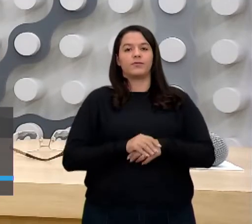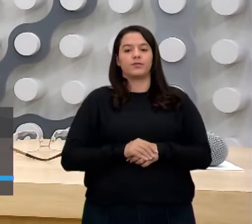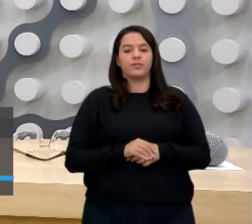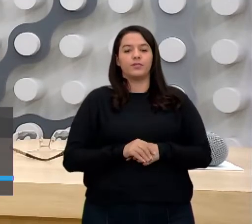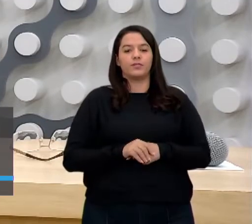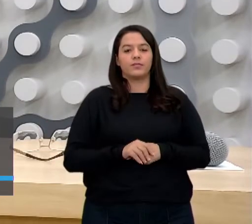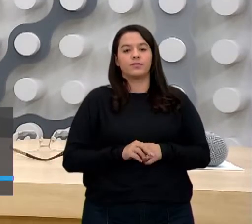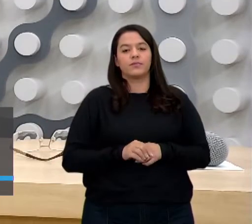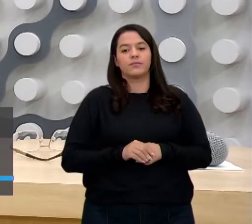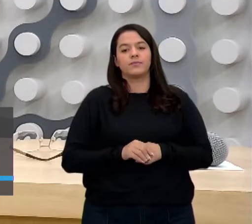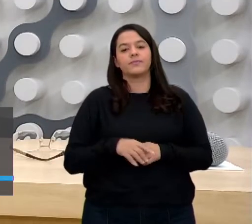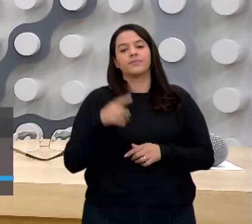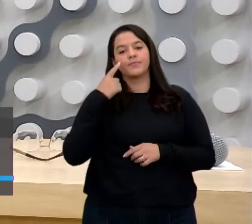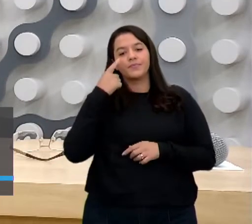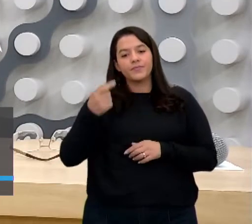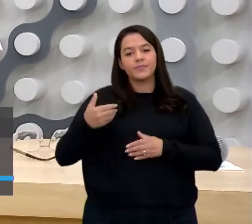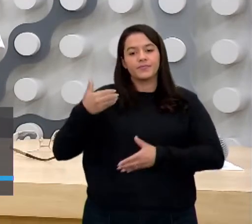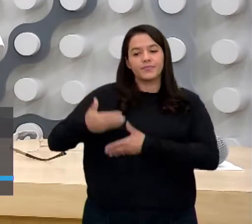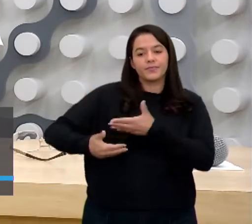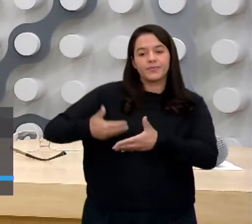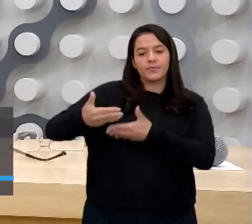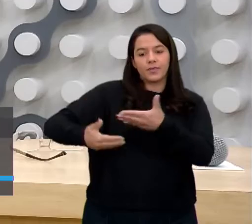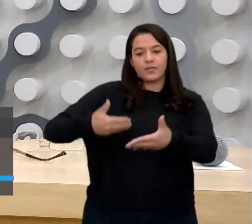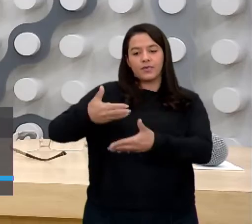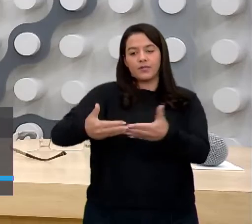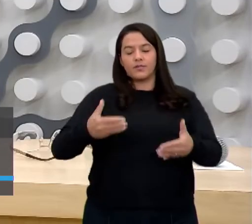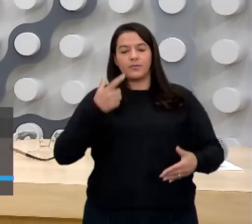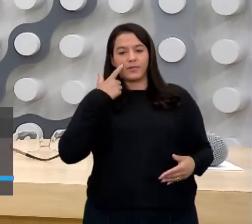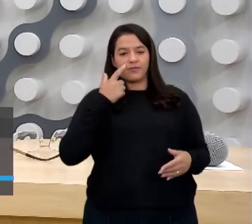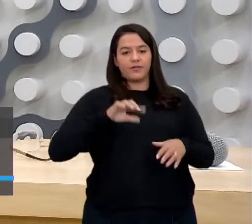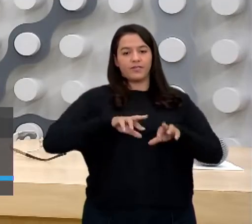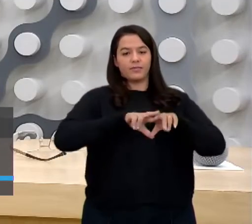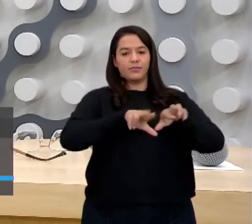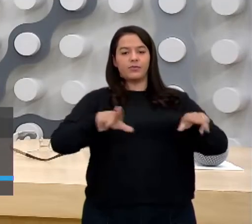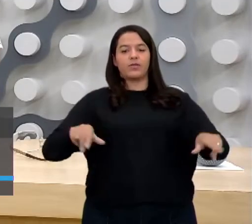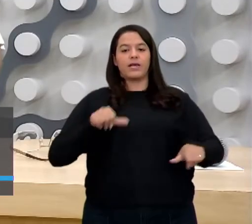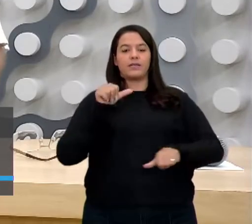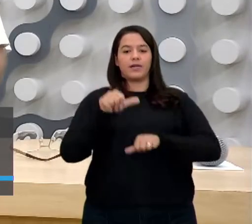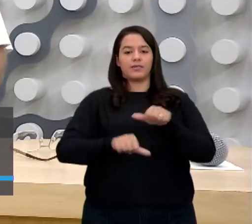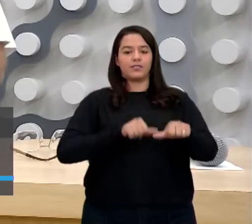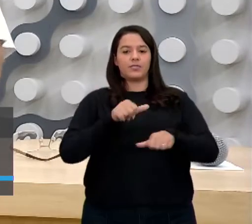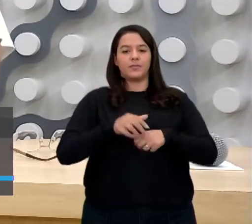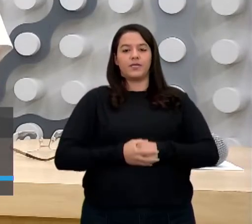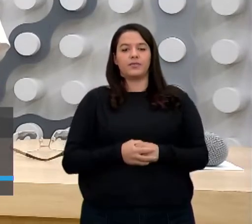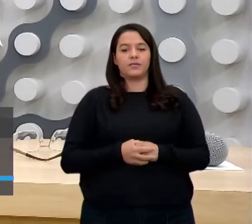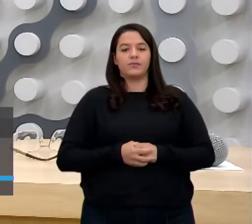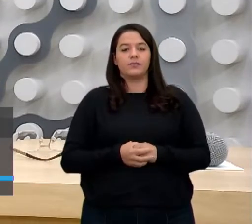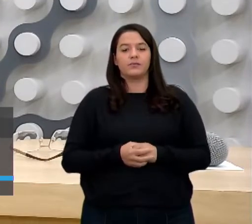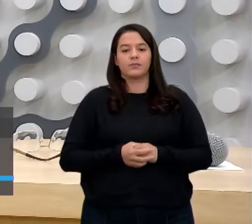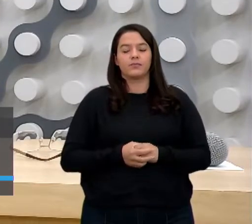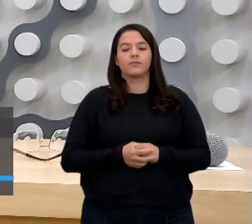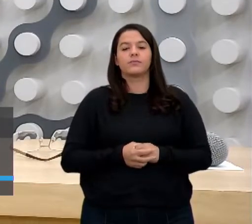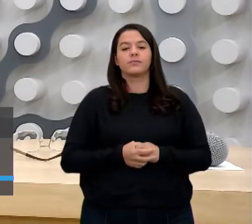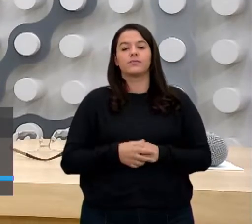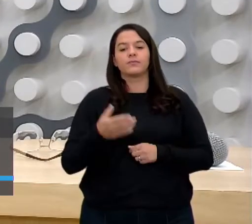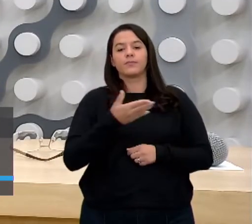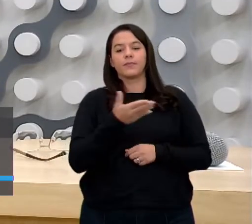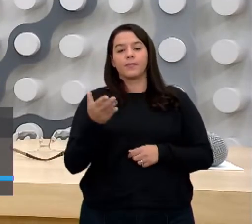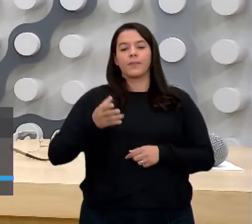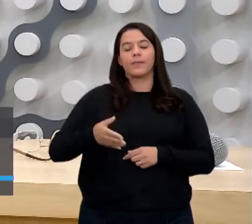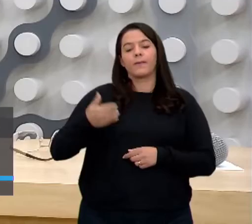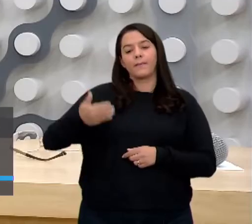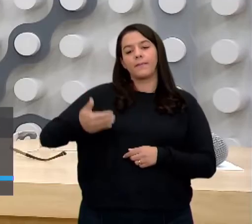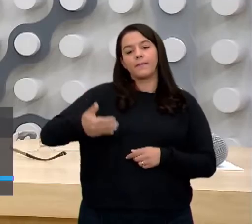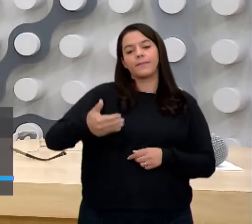sofreram posteriormente essas consequências aí da colonização. Então, tem esse processo. Mas, assim, com o passar do